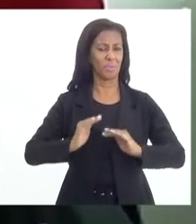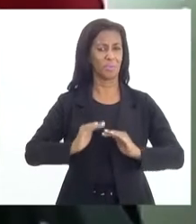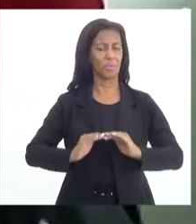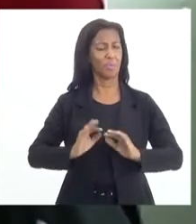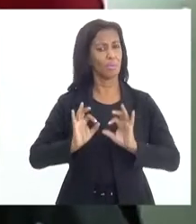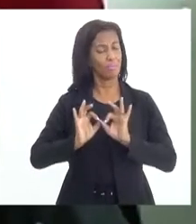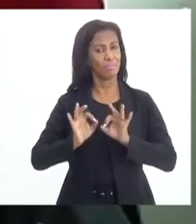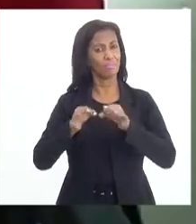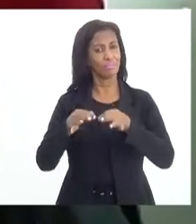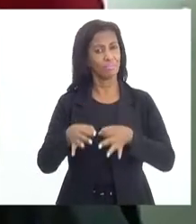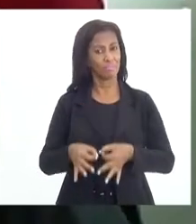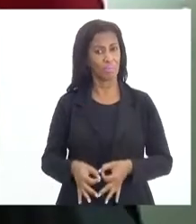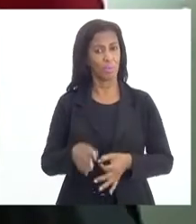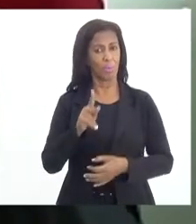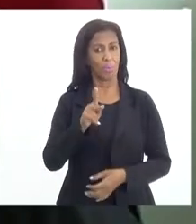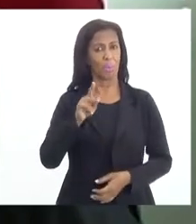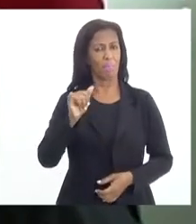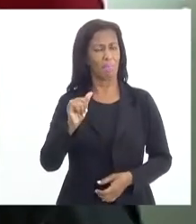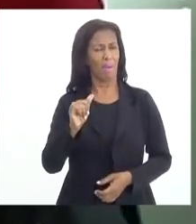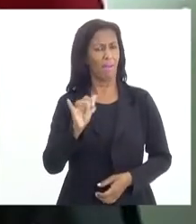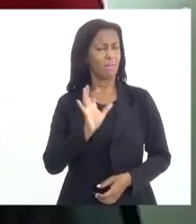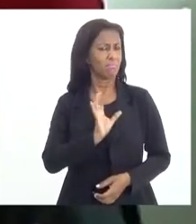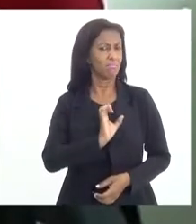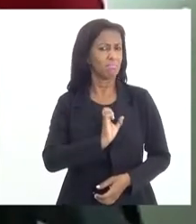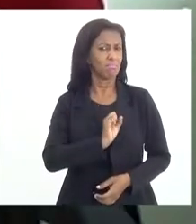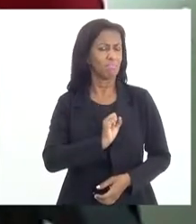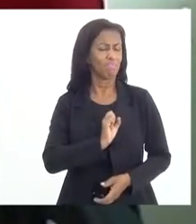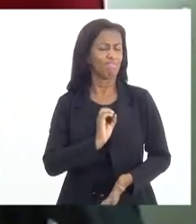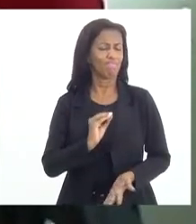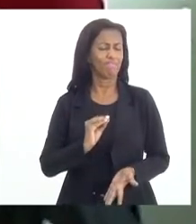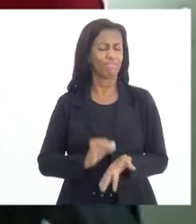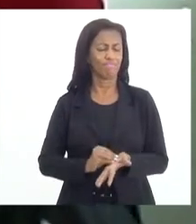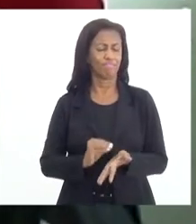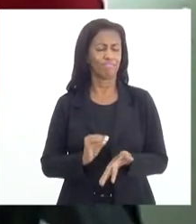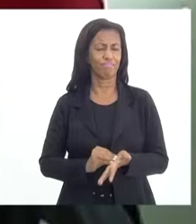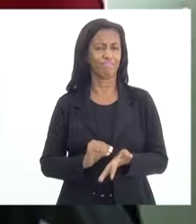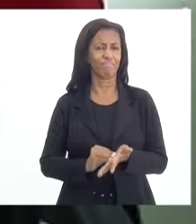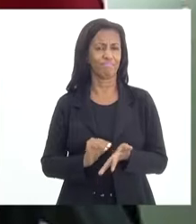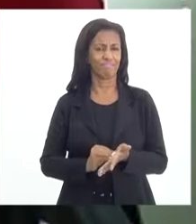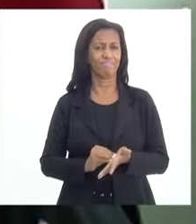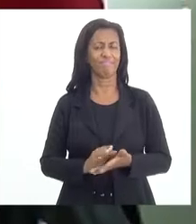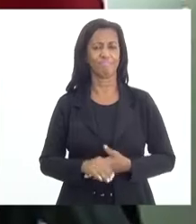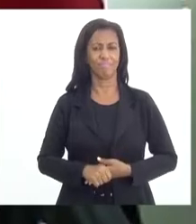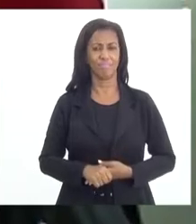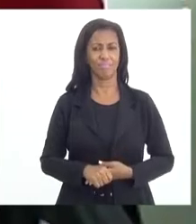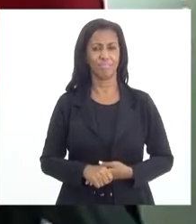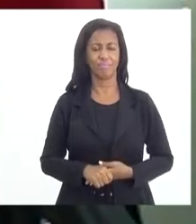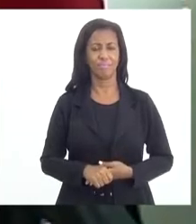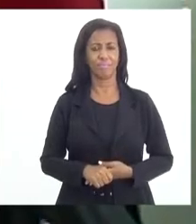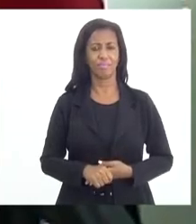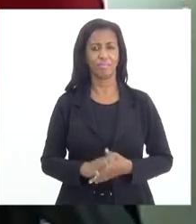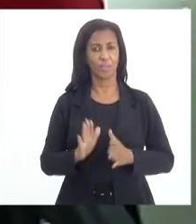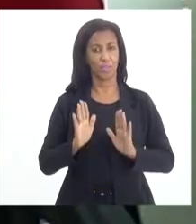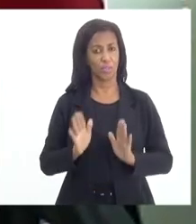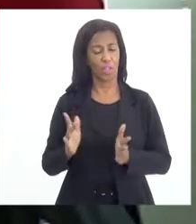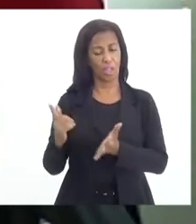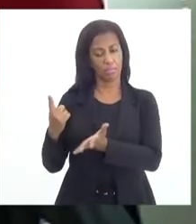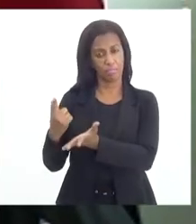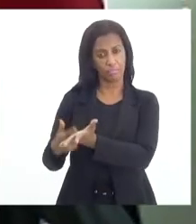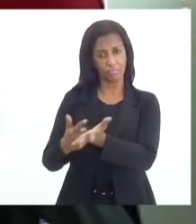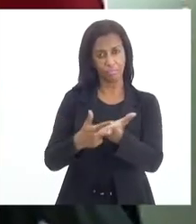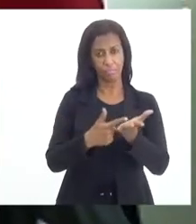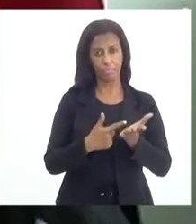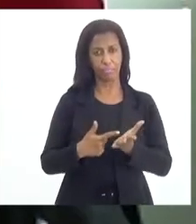por certo, um pai amoroso que vai fazer muita falta àquela família. Então, já combinado aqui,